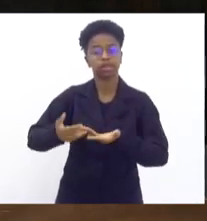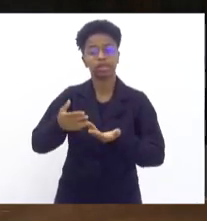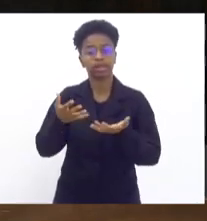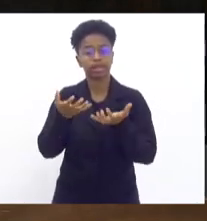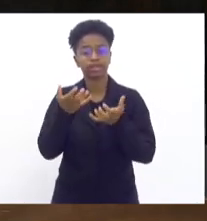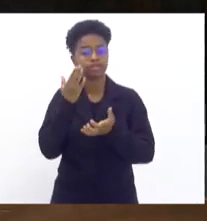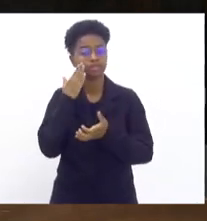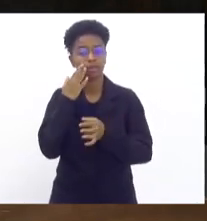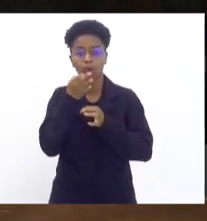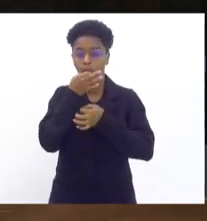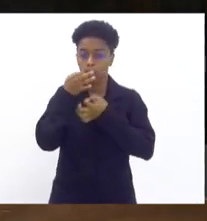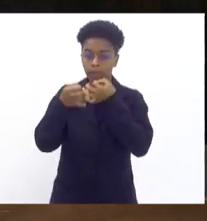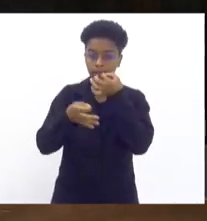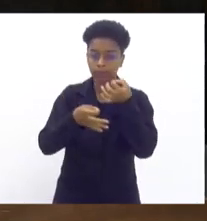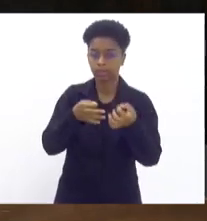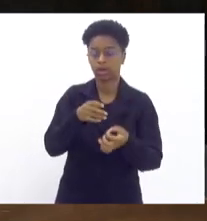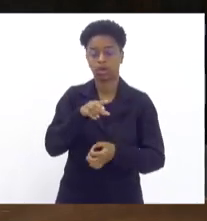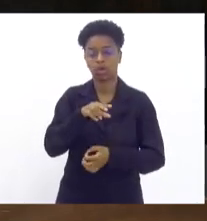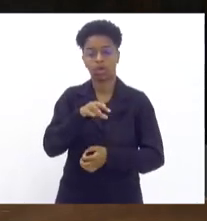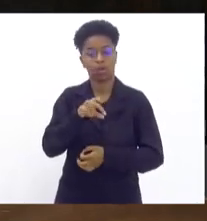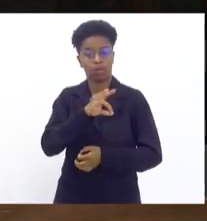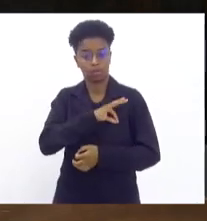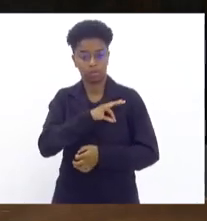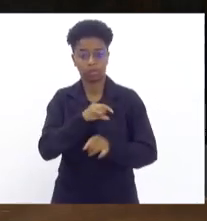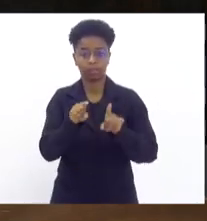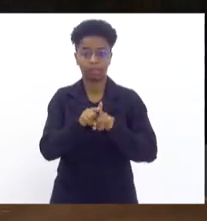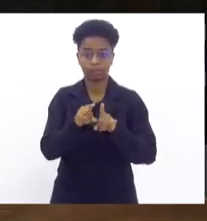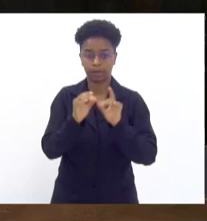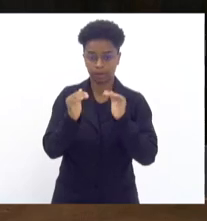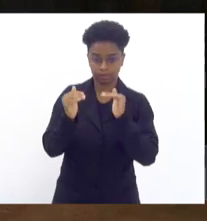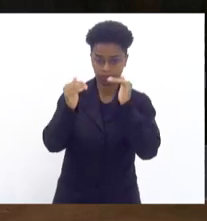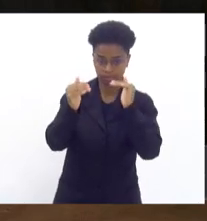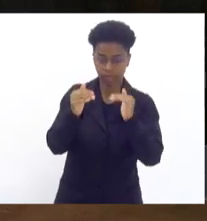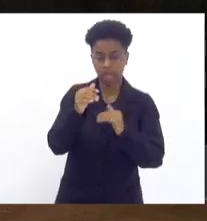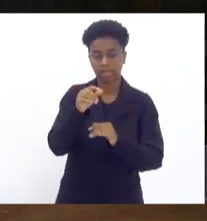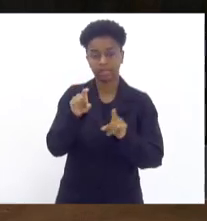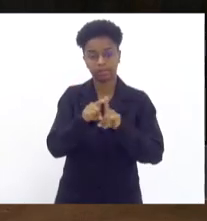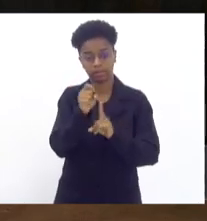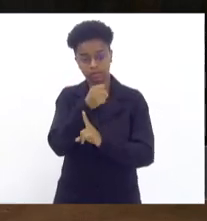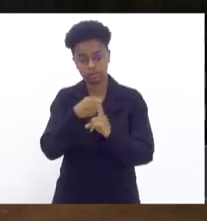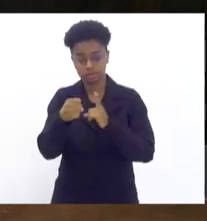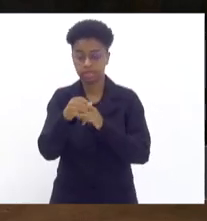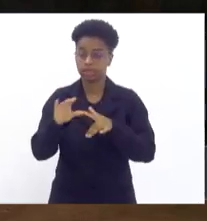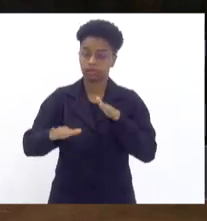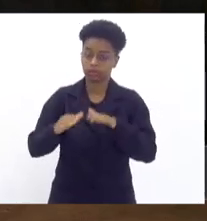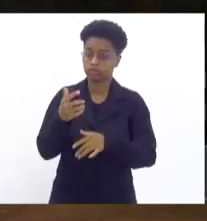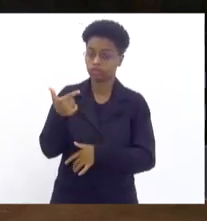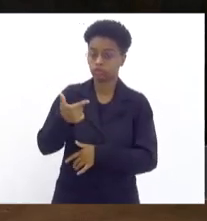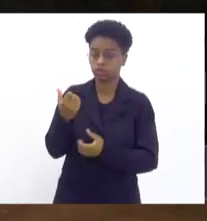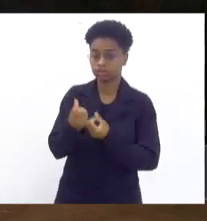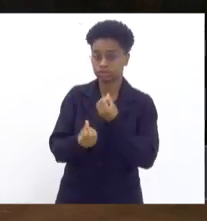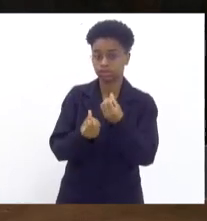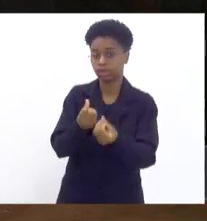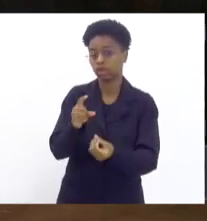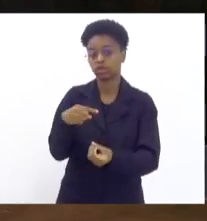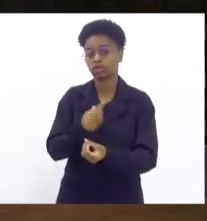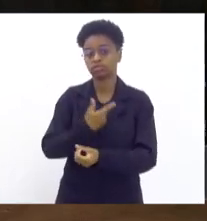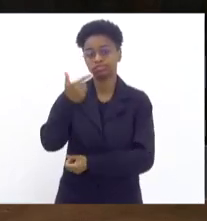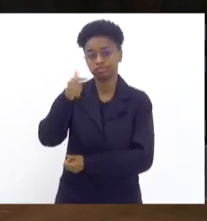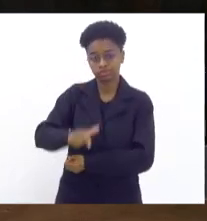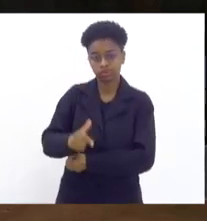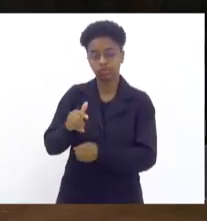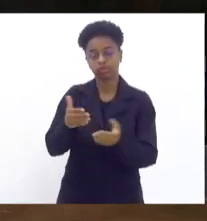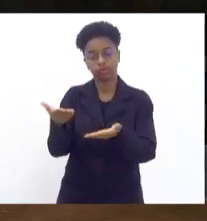presentes e a sociedade também. provavelmente, no segundo semestre nós faremos uma nova